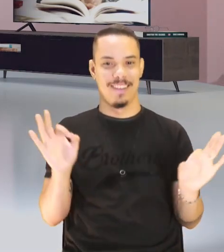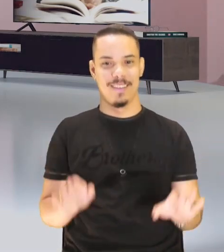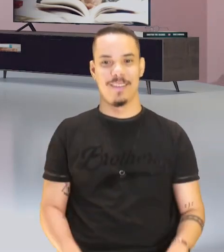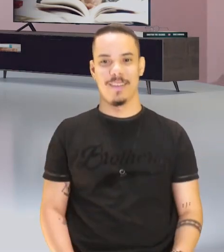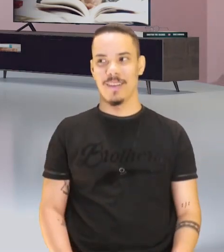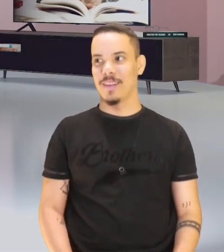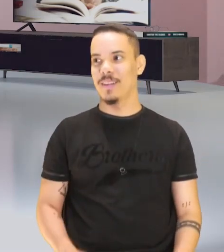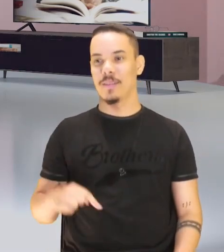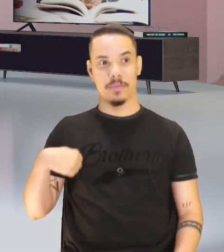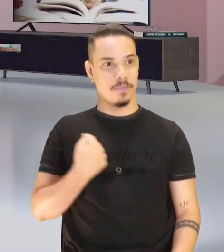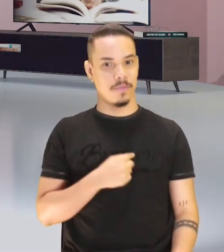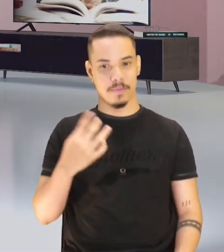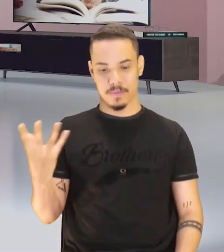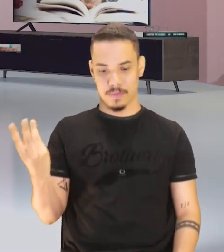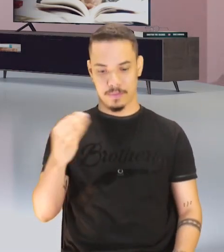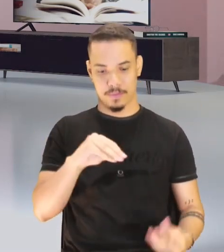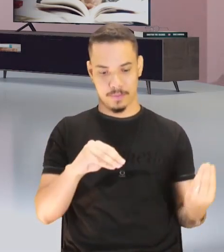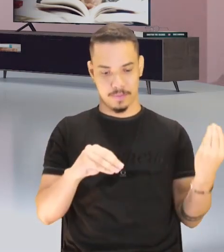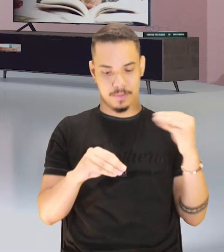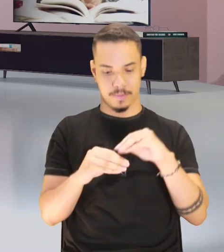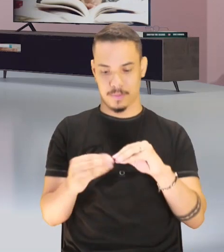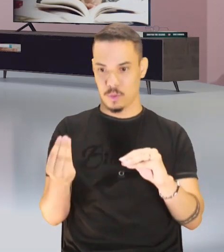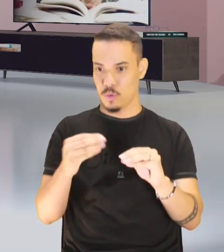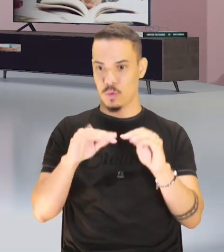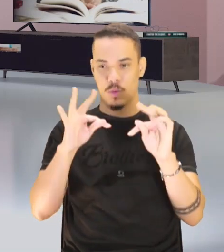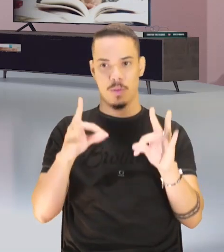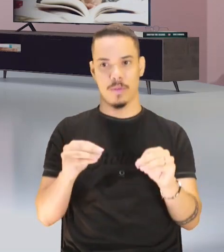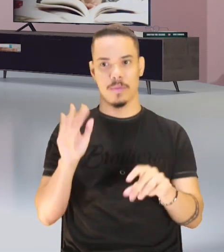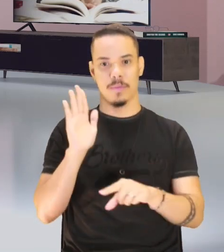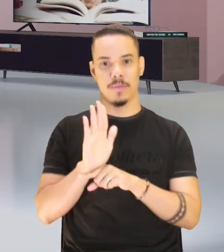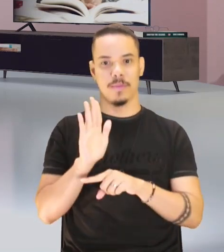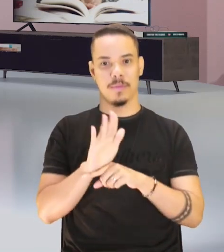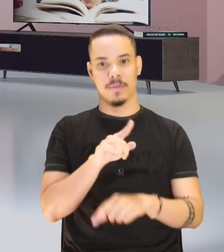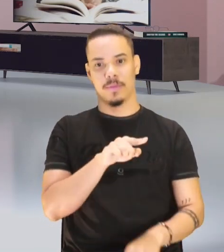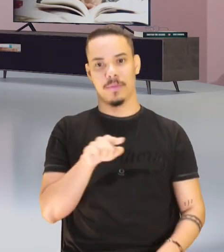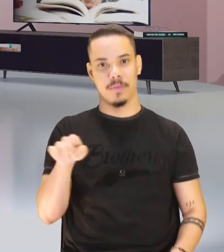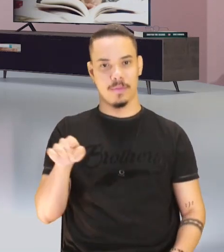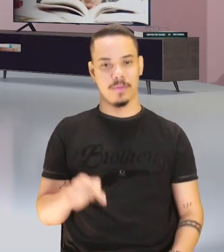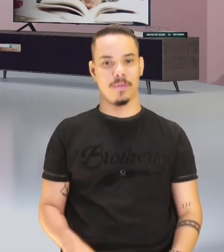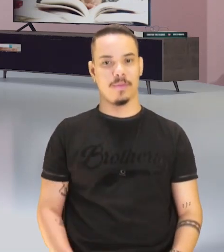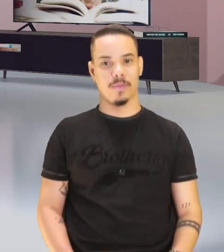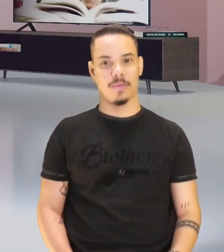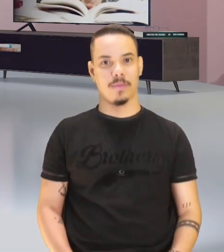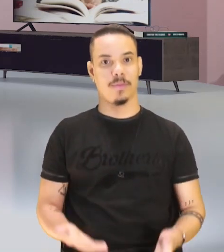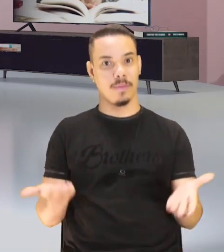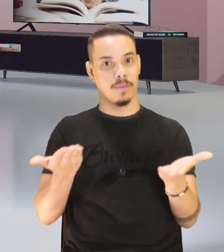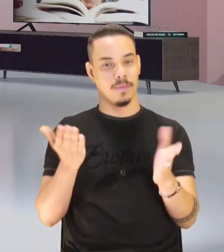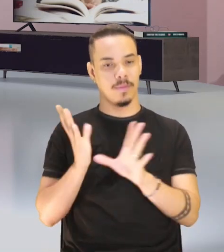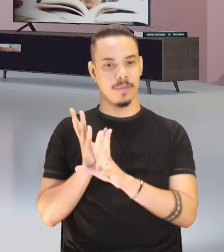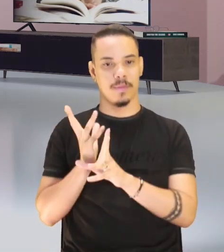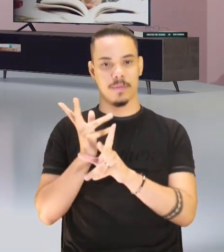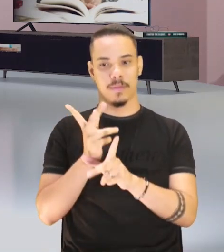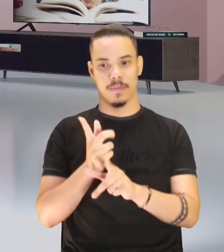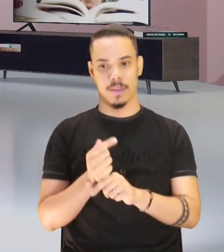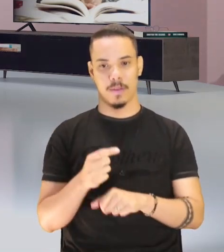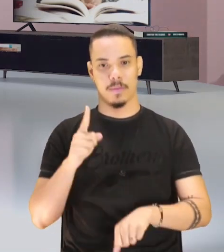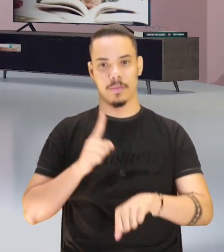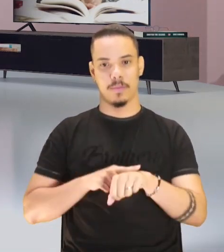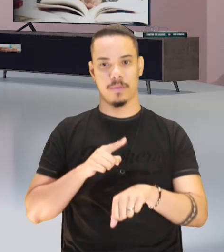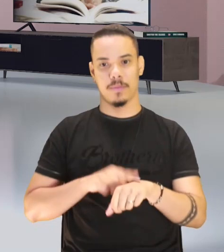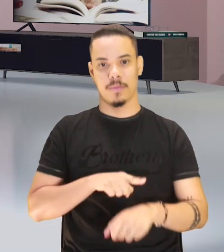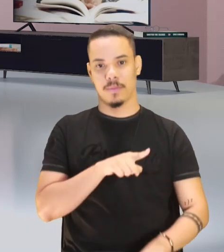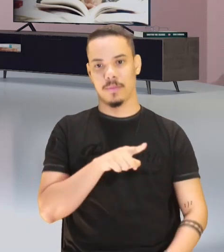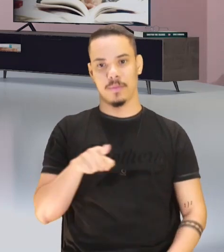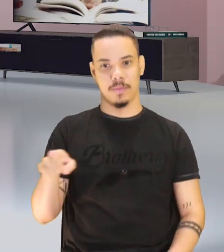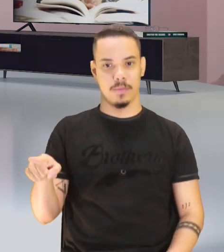a gente juntou tudo aqui para você, já para te auxiliar, tá bom? Então, nós vamos revisar esse momento, que é você aluno